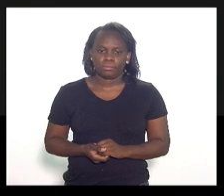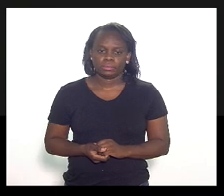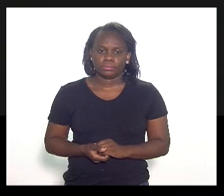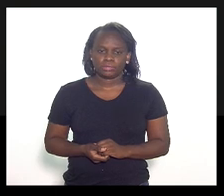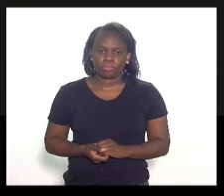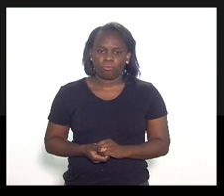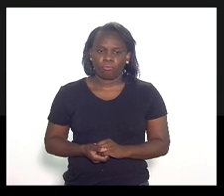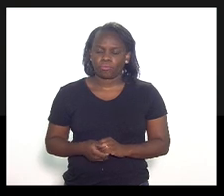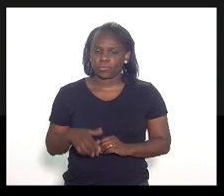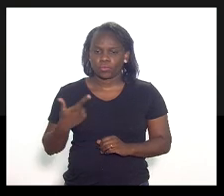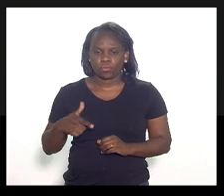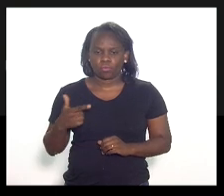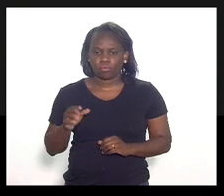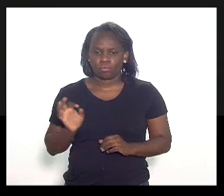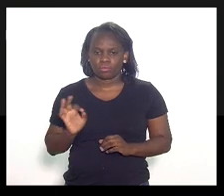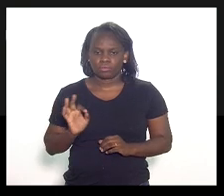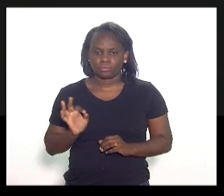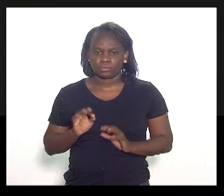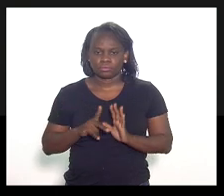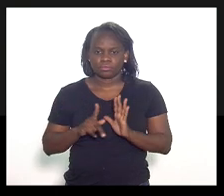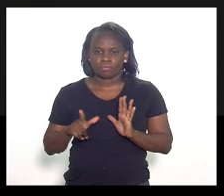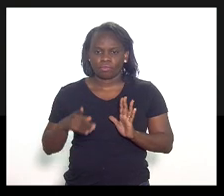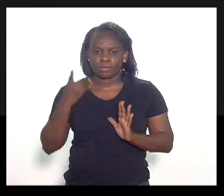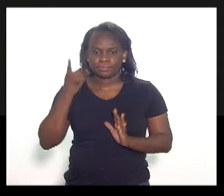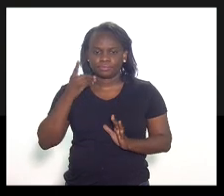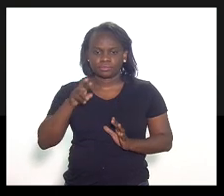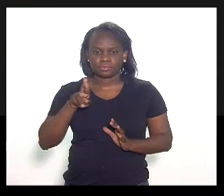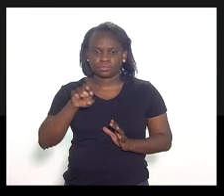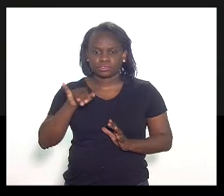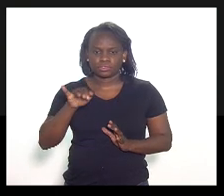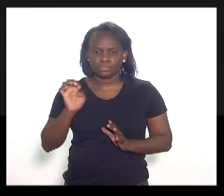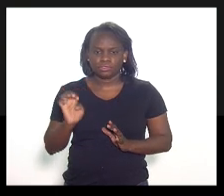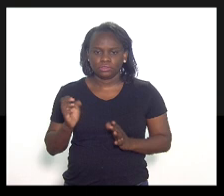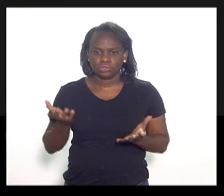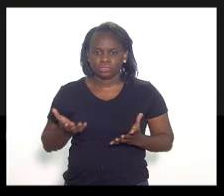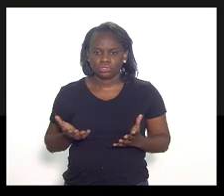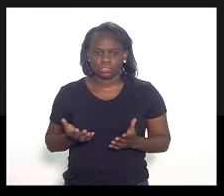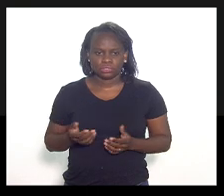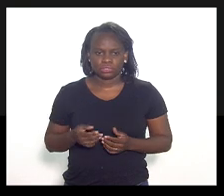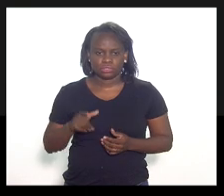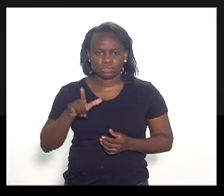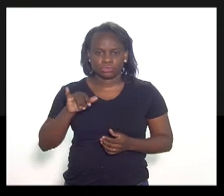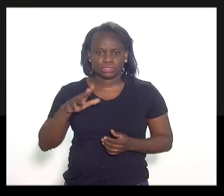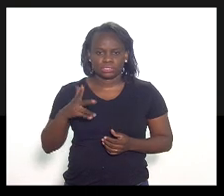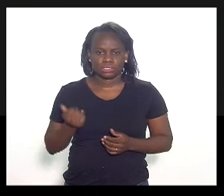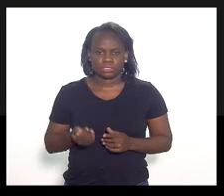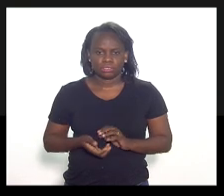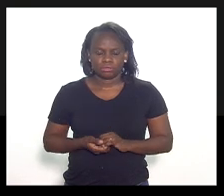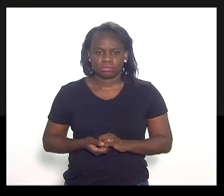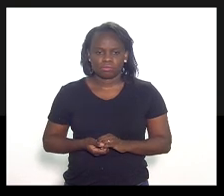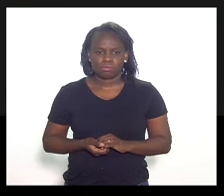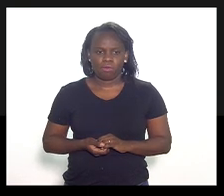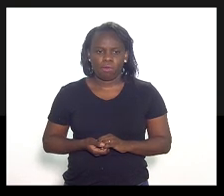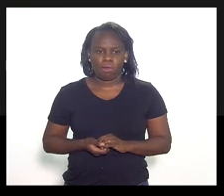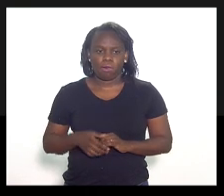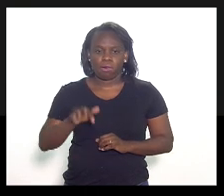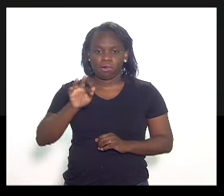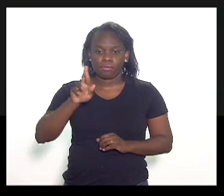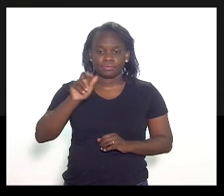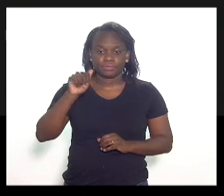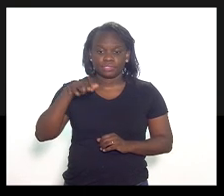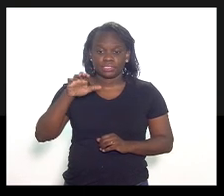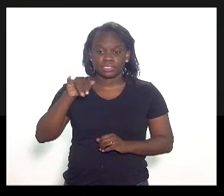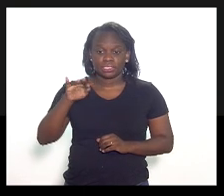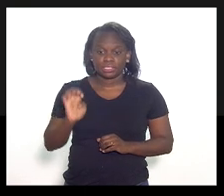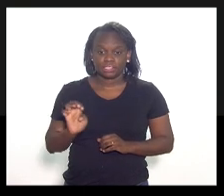Não tem nenhum projeto da deputada enfermeira Rejane hoje, deputada Lucinha. Deputada Franciane, Marta.